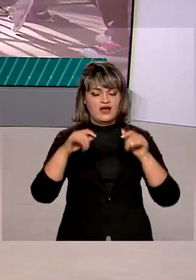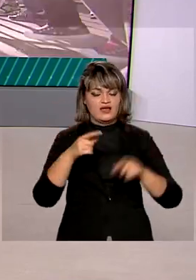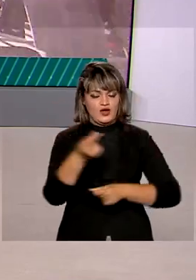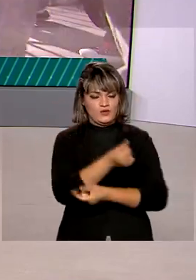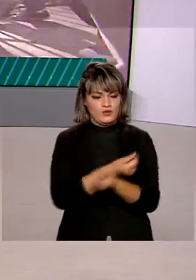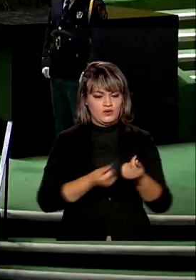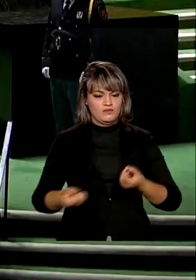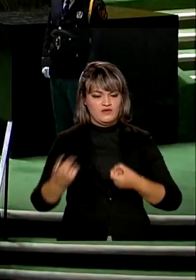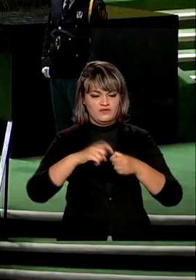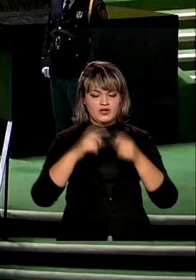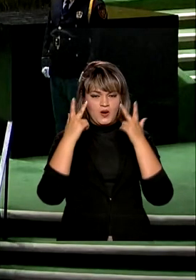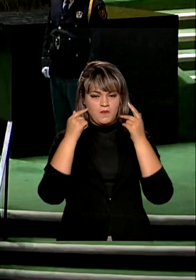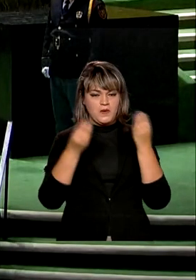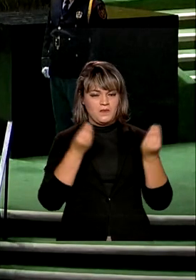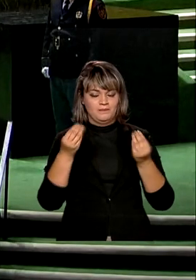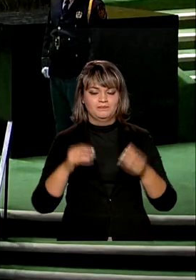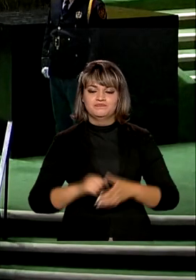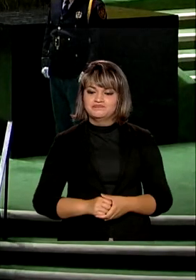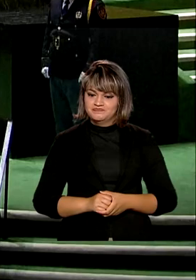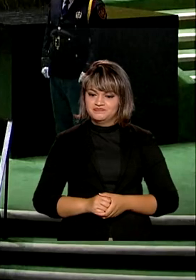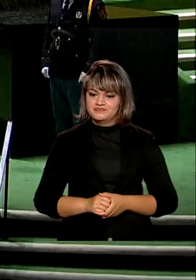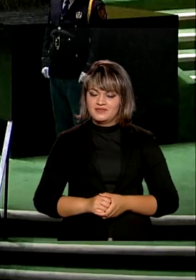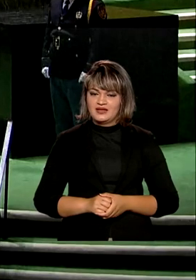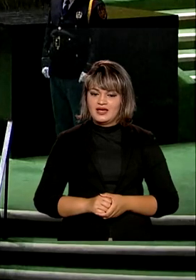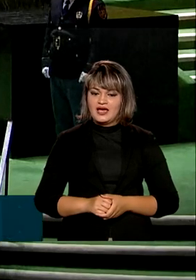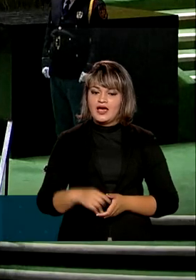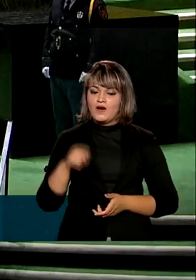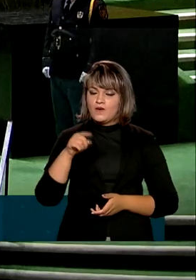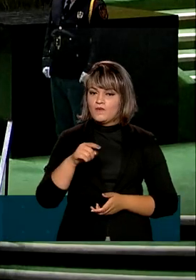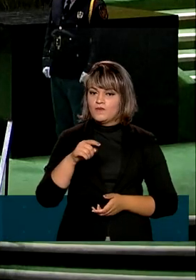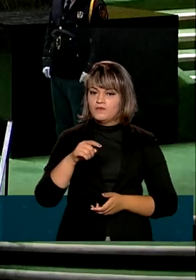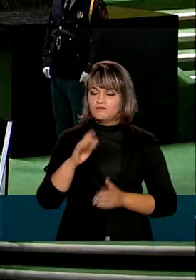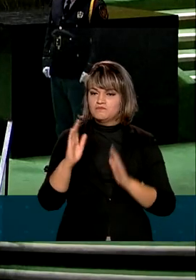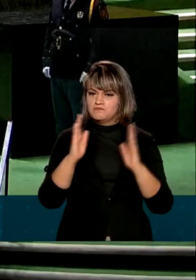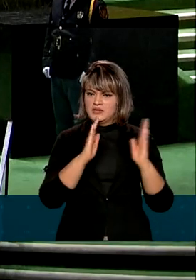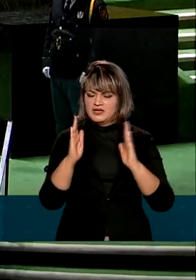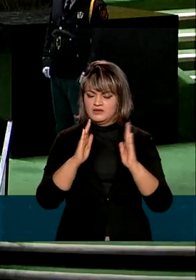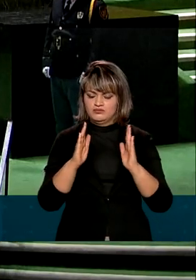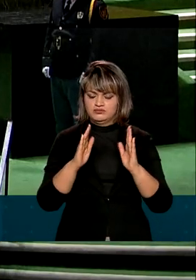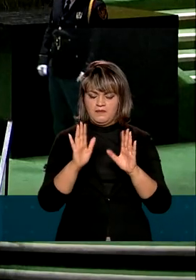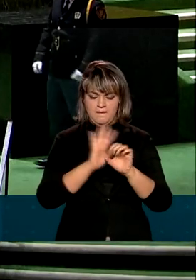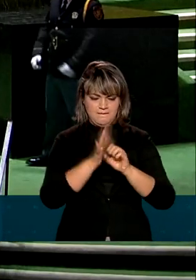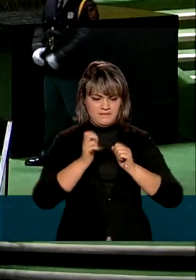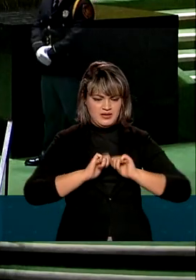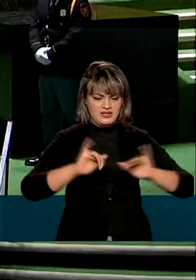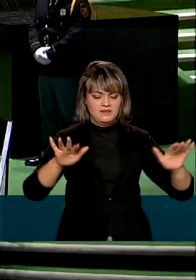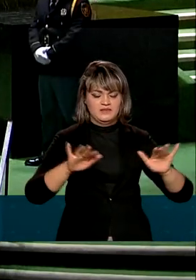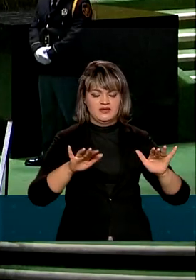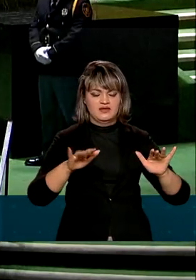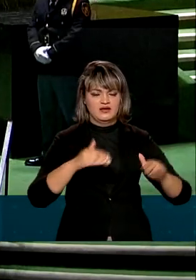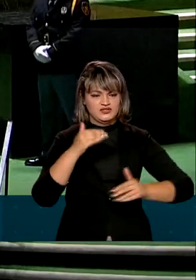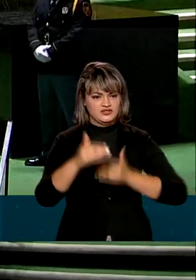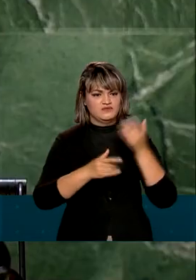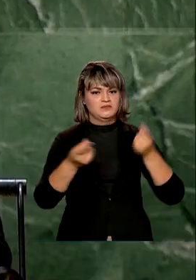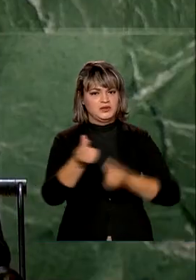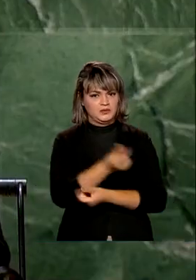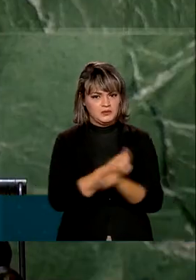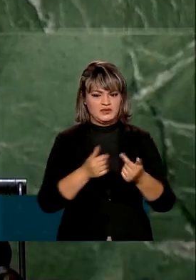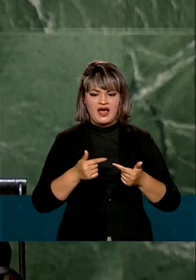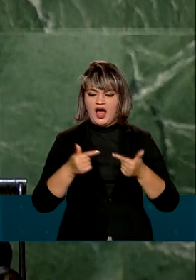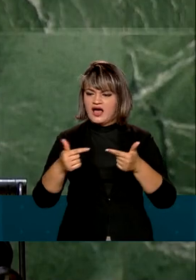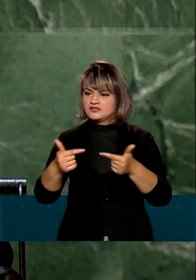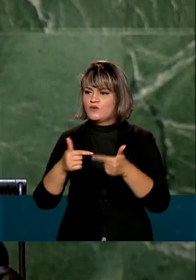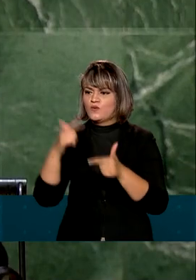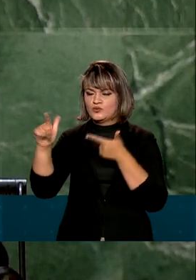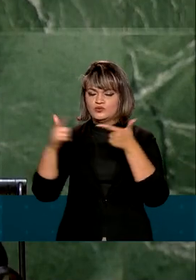da economia. A resposta do Brasil à pandemia, crescimento econômico e ações de